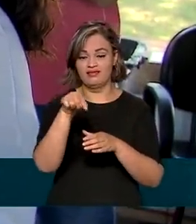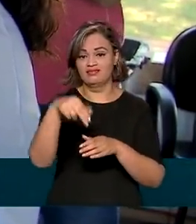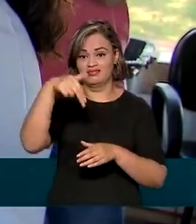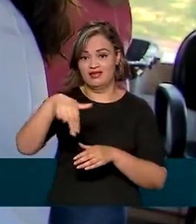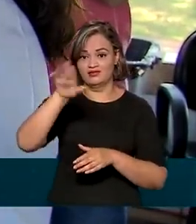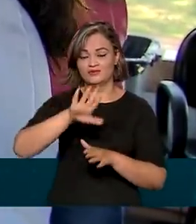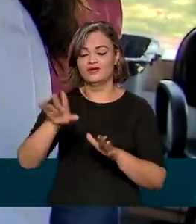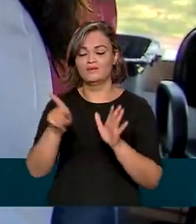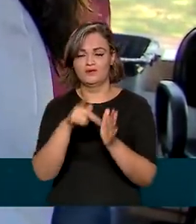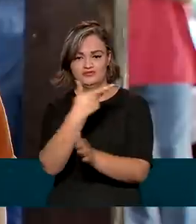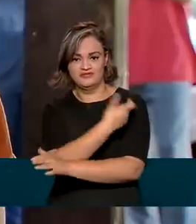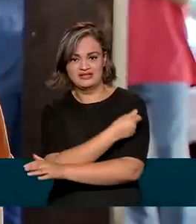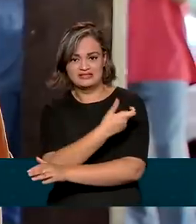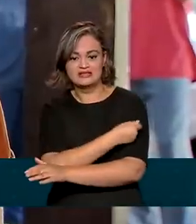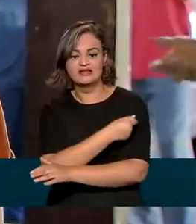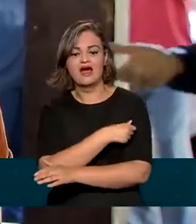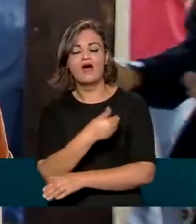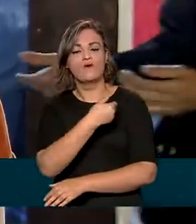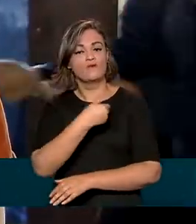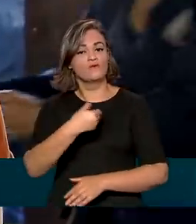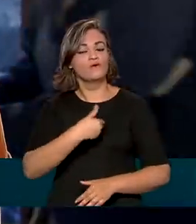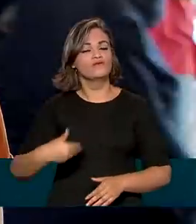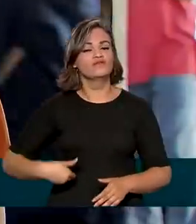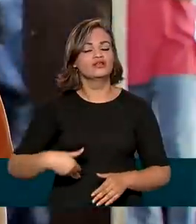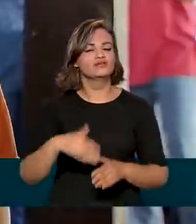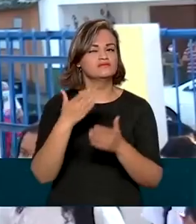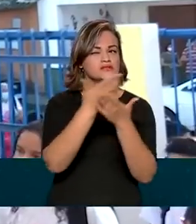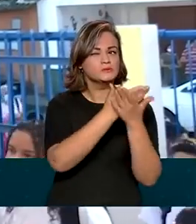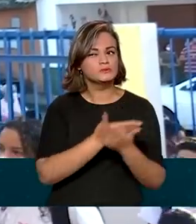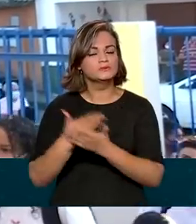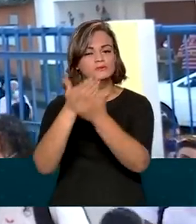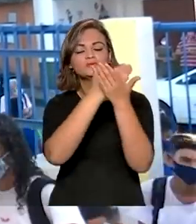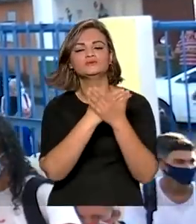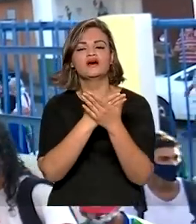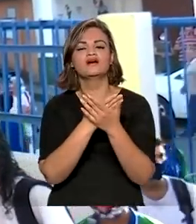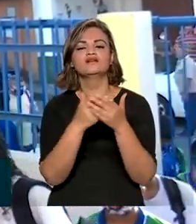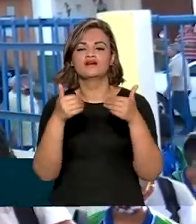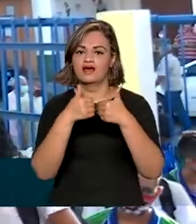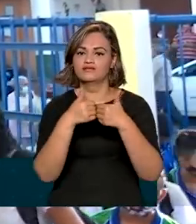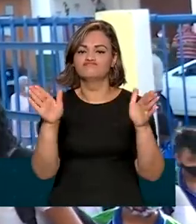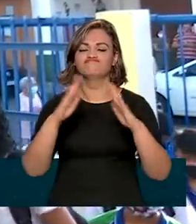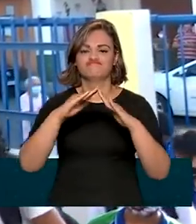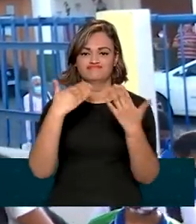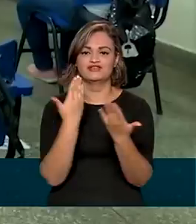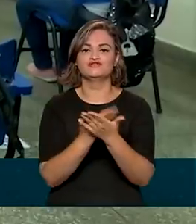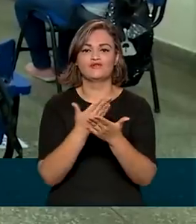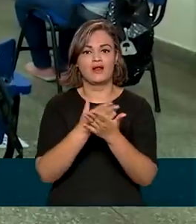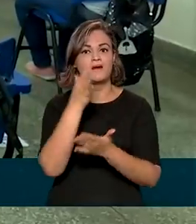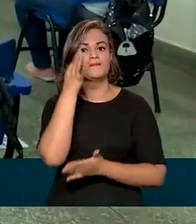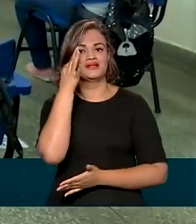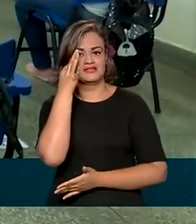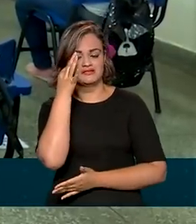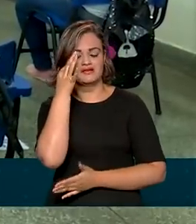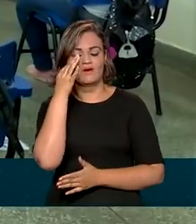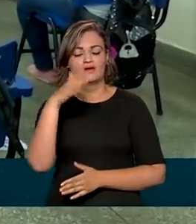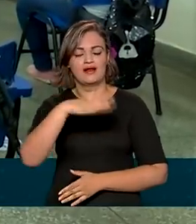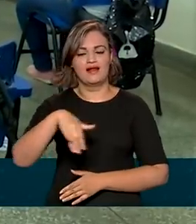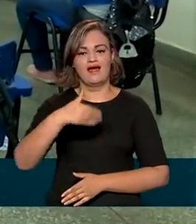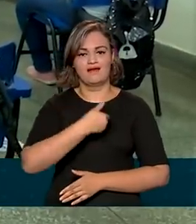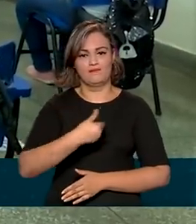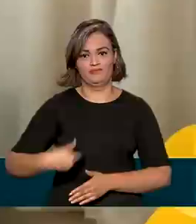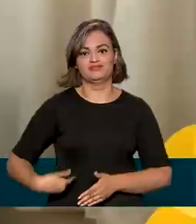Nacional de Imunizações, o governo também estuda a reabertura das escolas e a volta das aulas